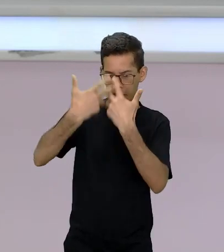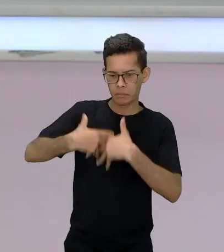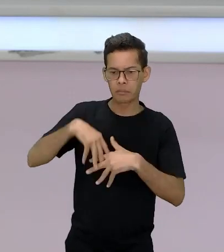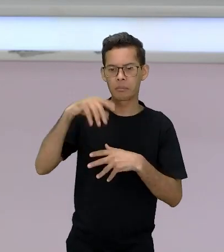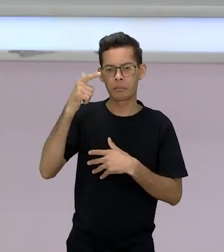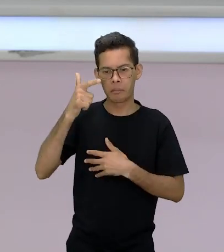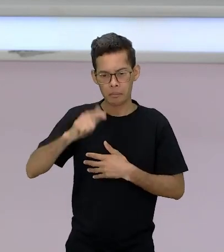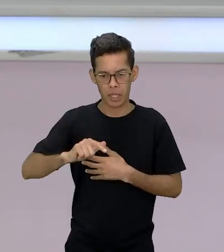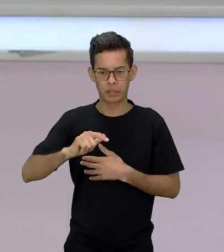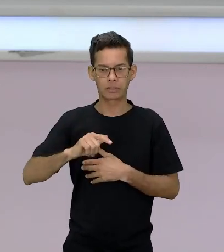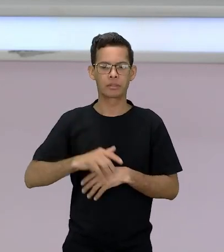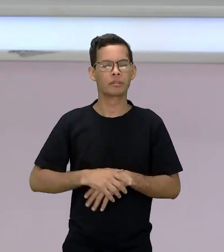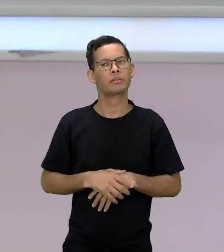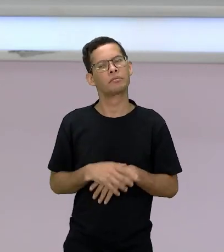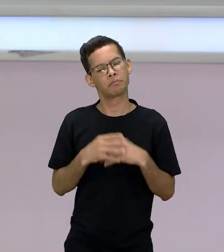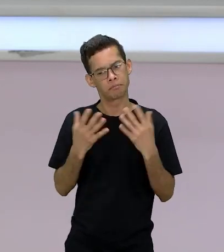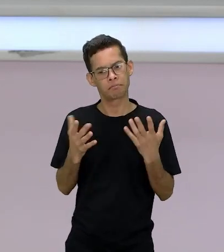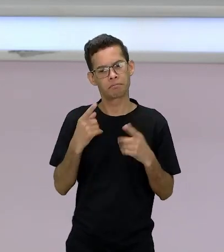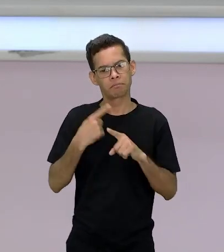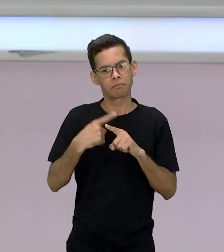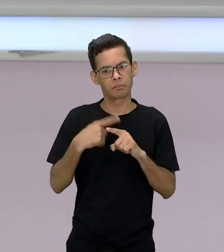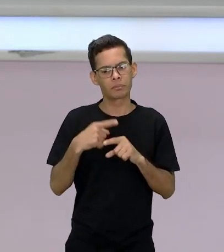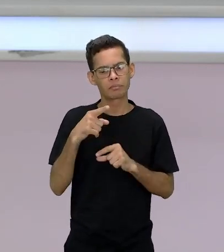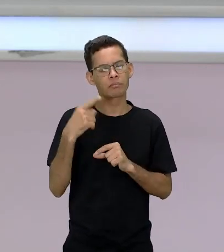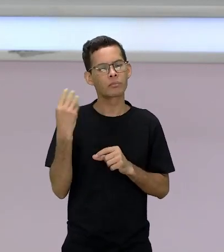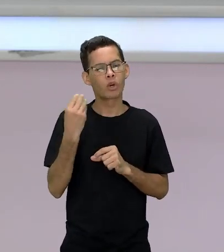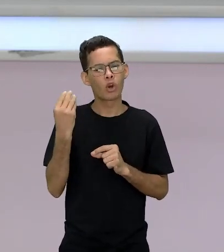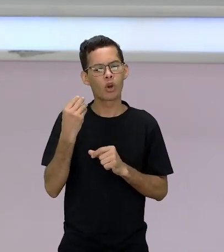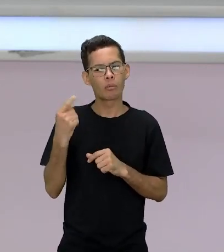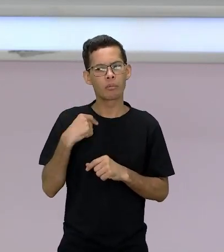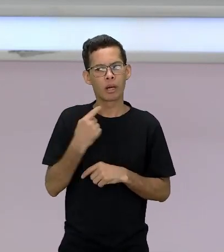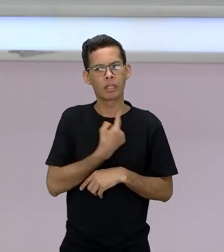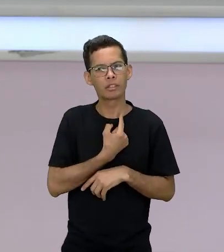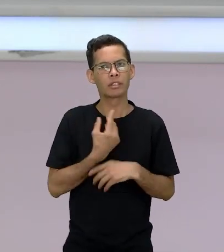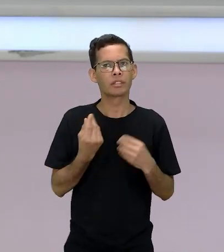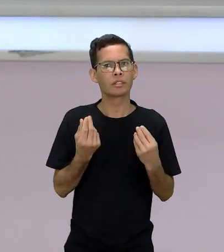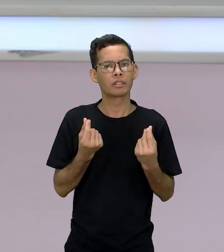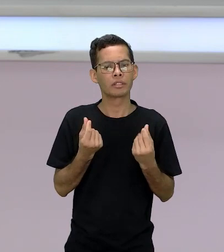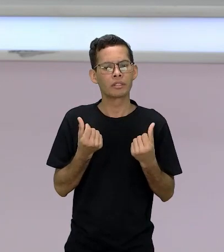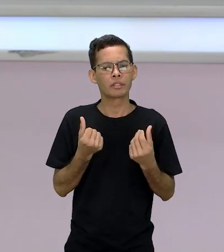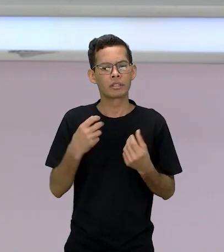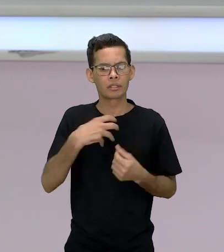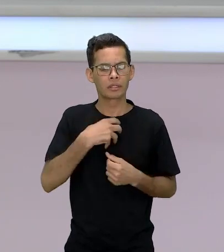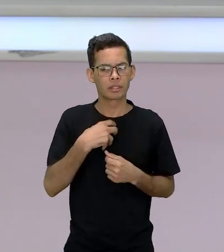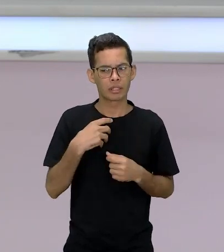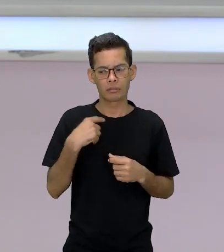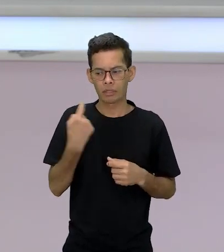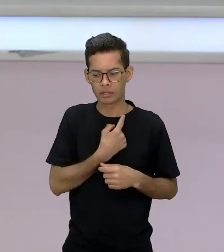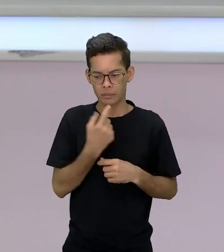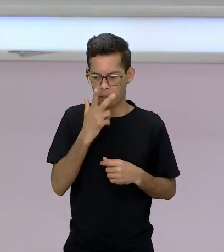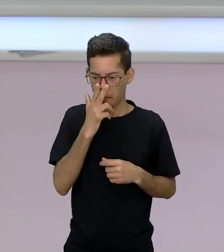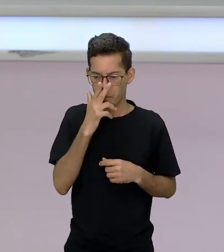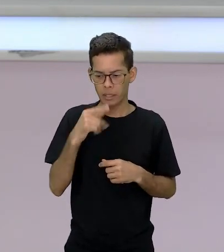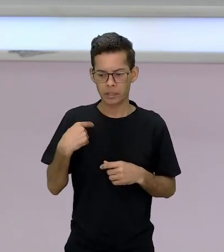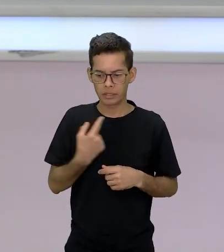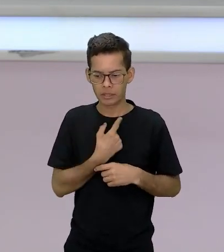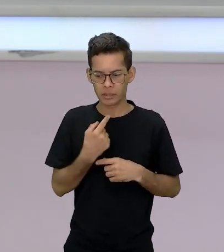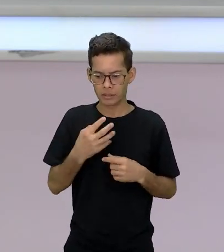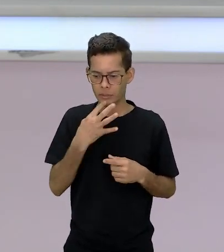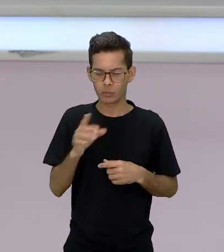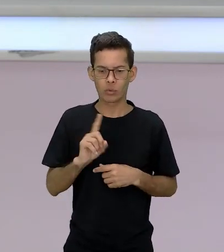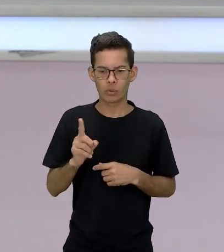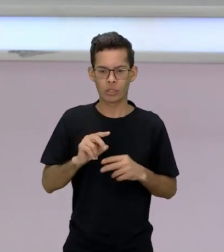Enquanto ainda a gente é desconhecido essa questão